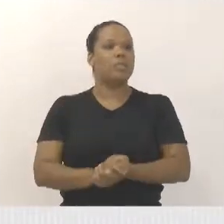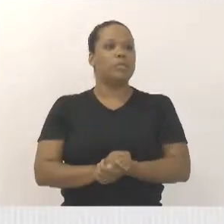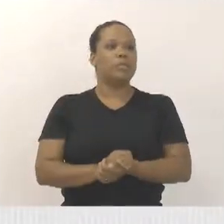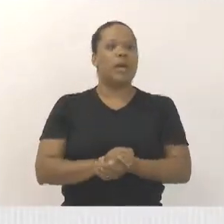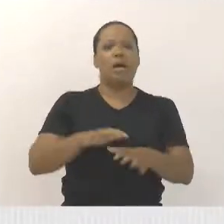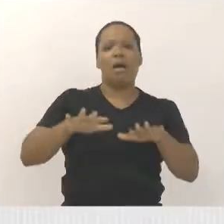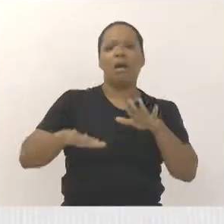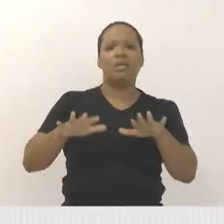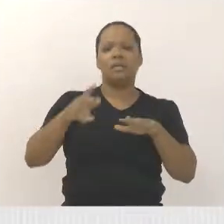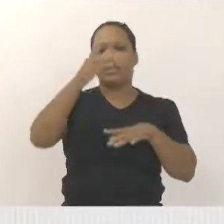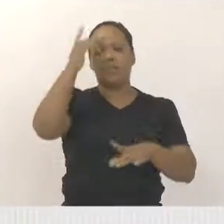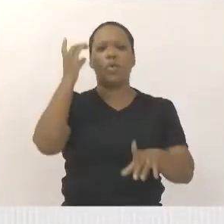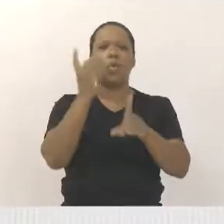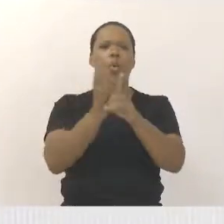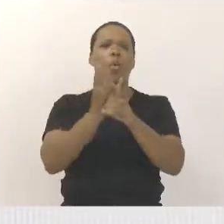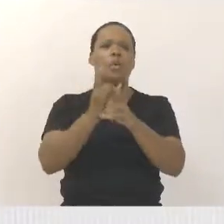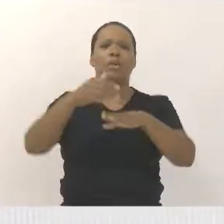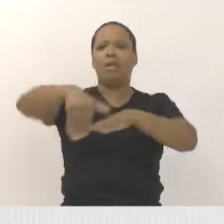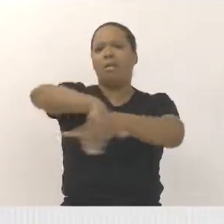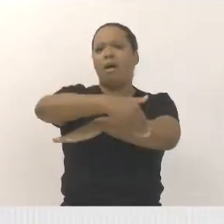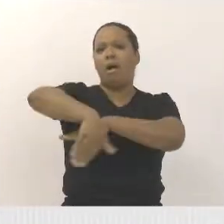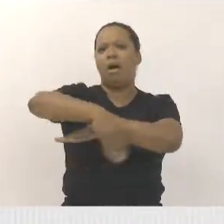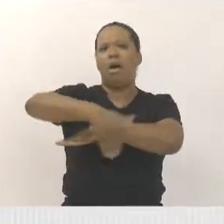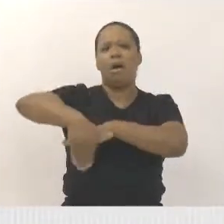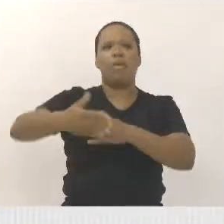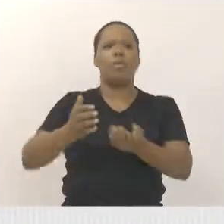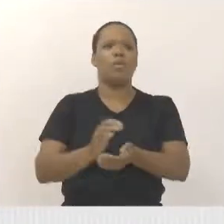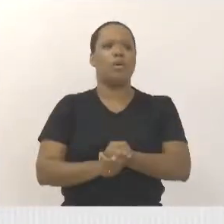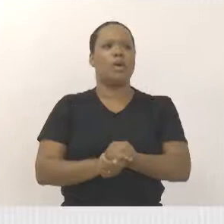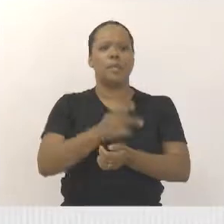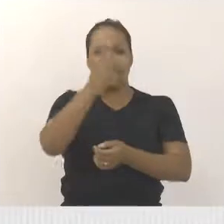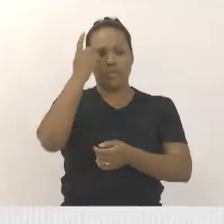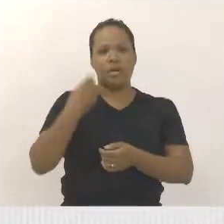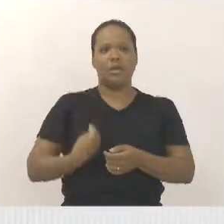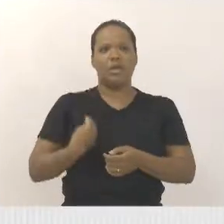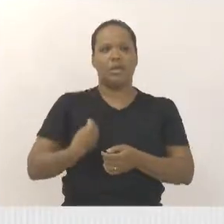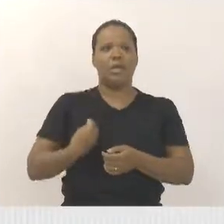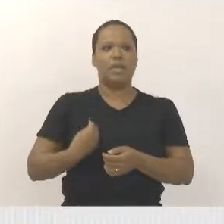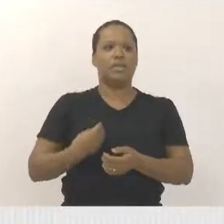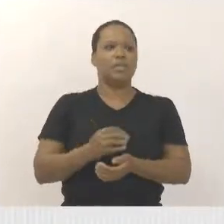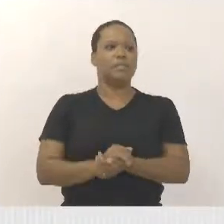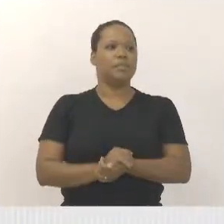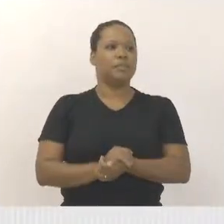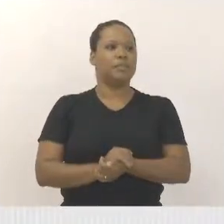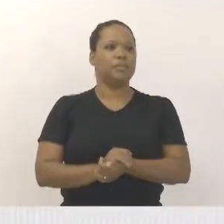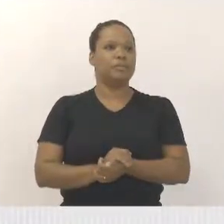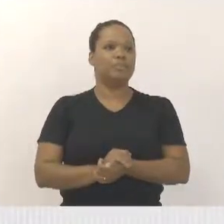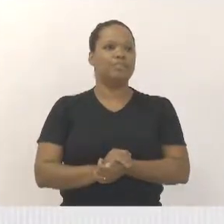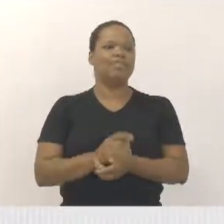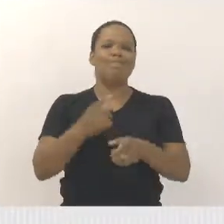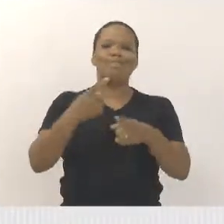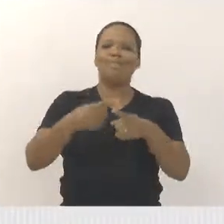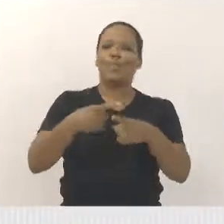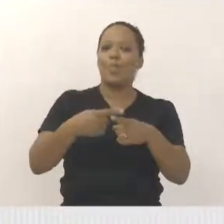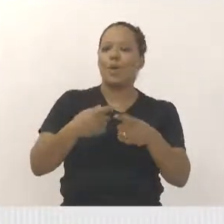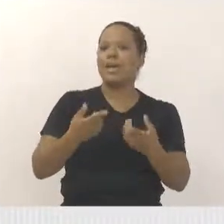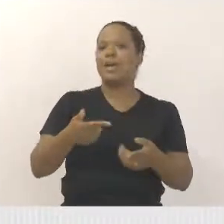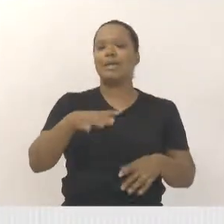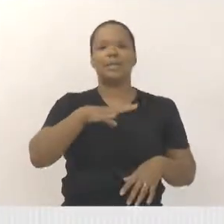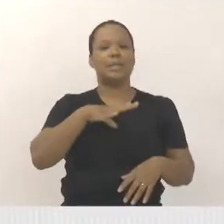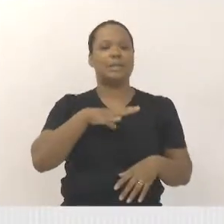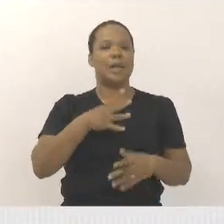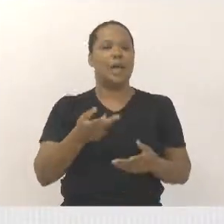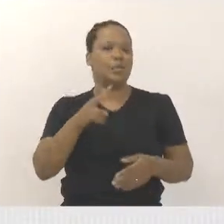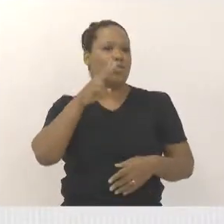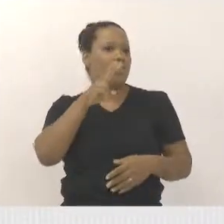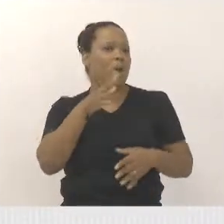Muitas vezes a gente encontra que essas pessoas aí na rua, moradores em situação de rua, e até falam, por que o município não vê essa